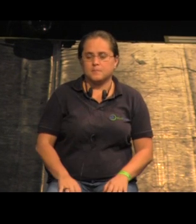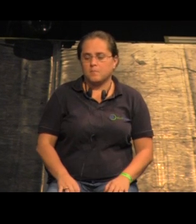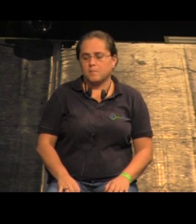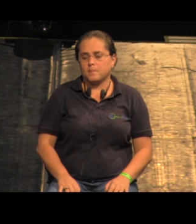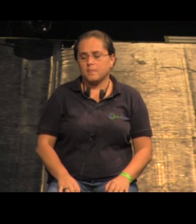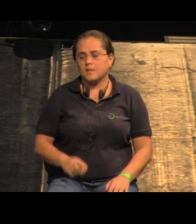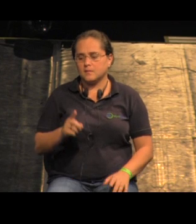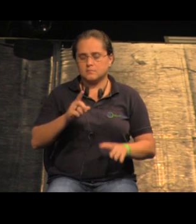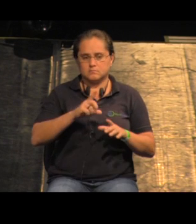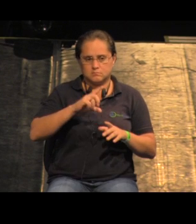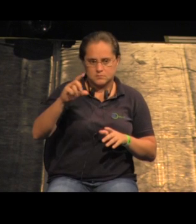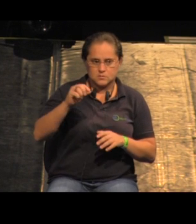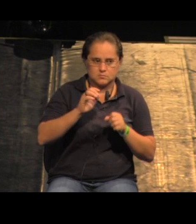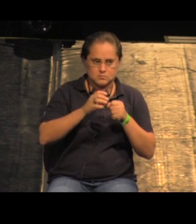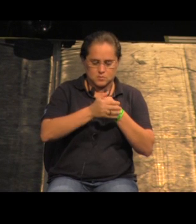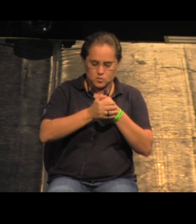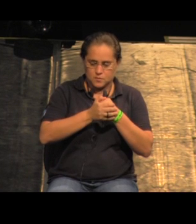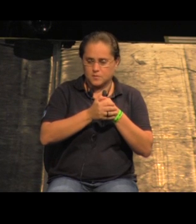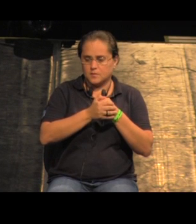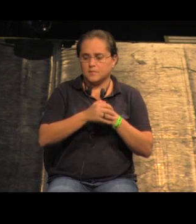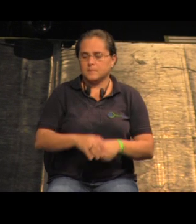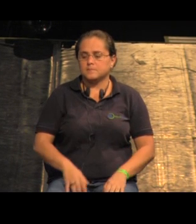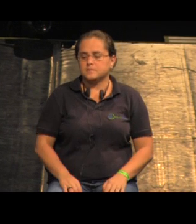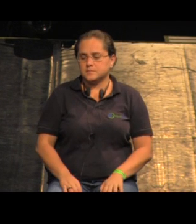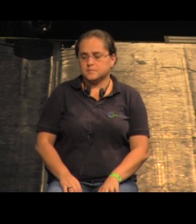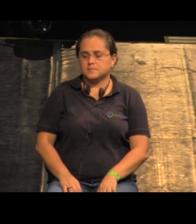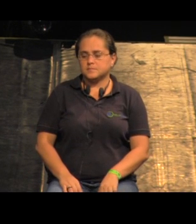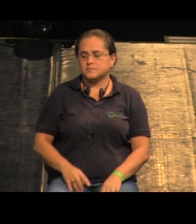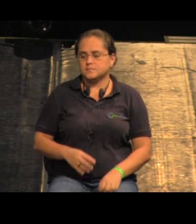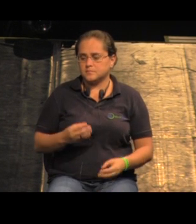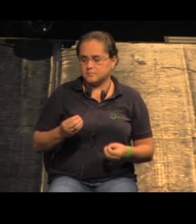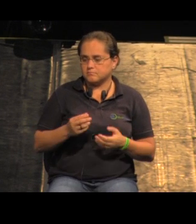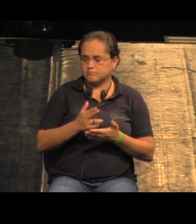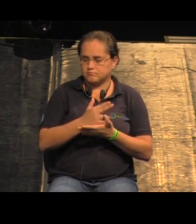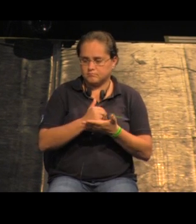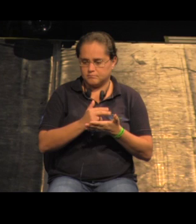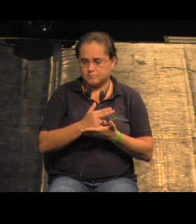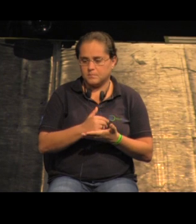esse é um refúgio mais discreto depende do terreno que tem embaixo esse negócio veio virado